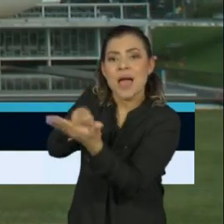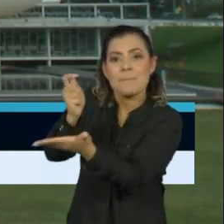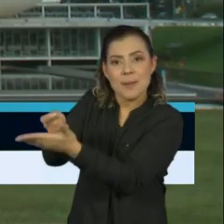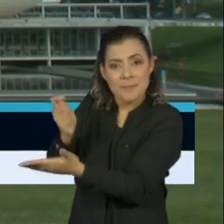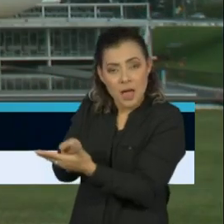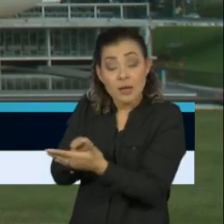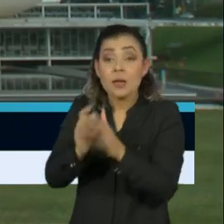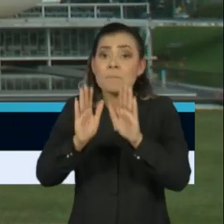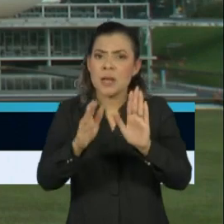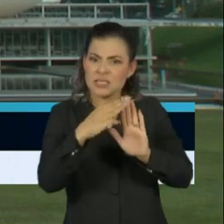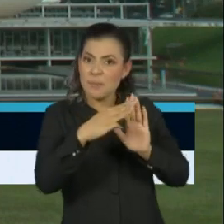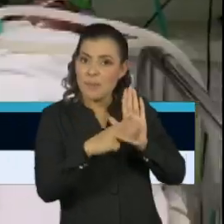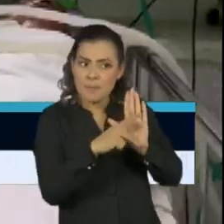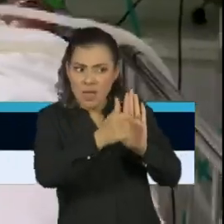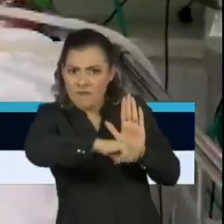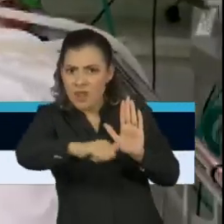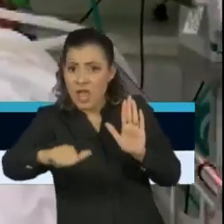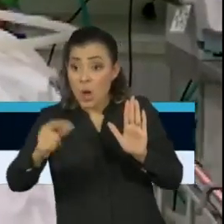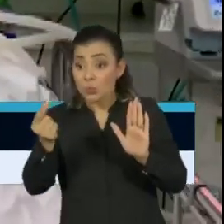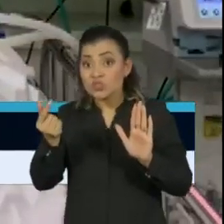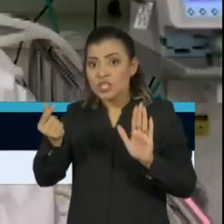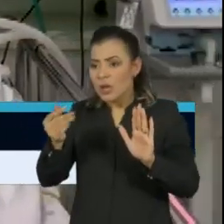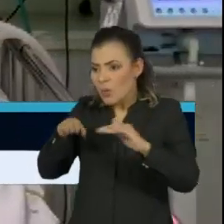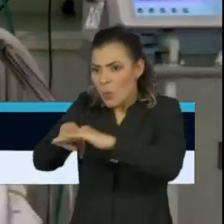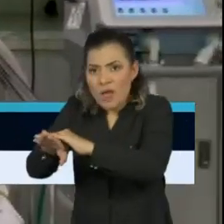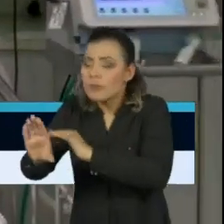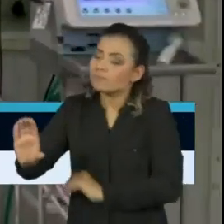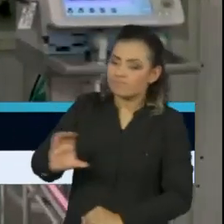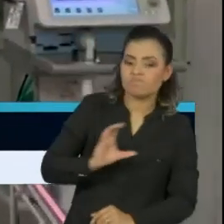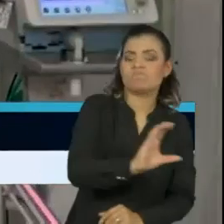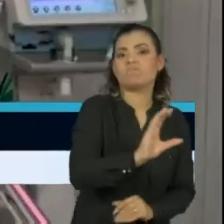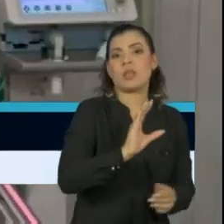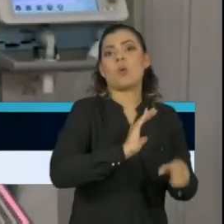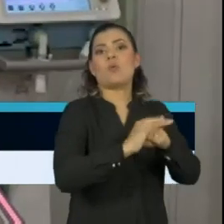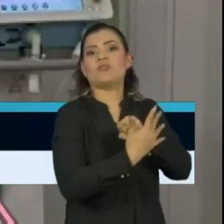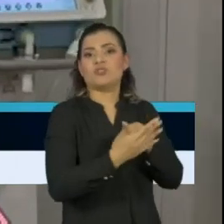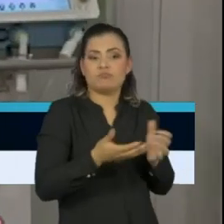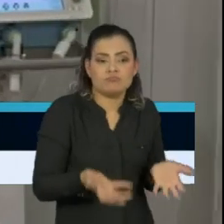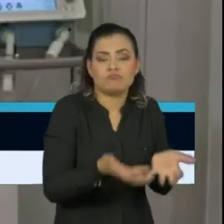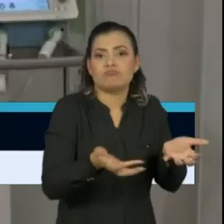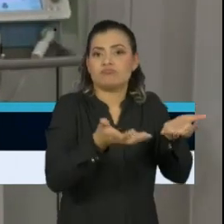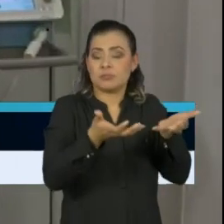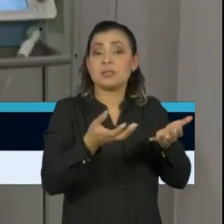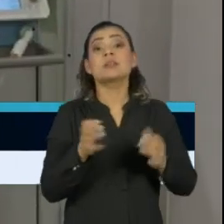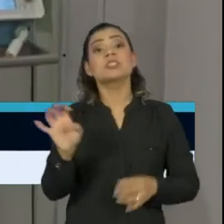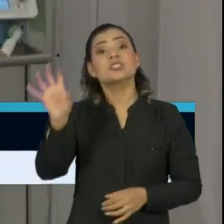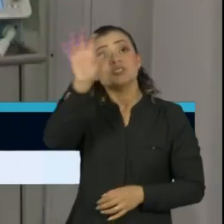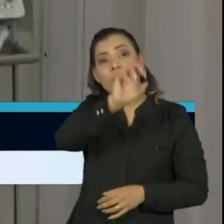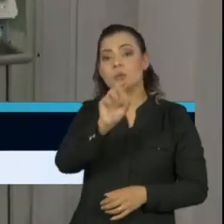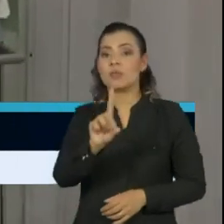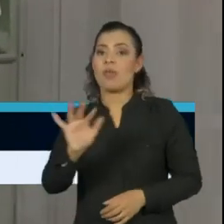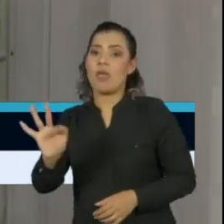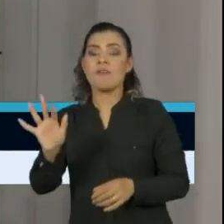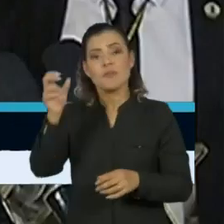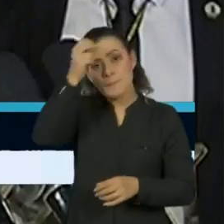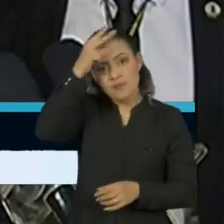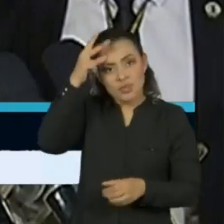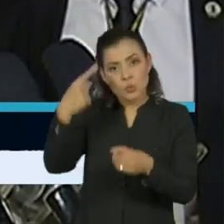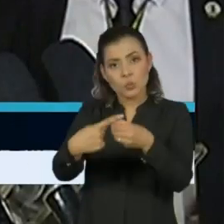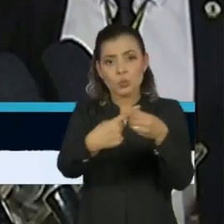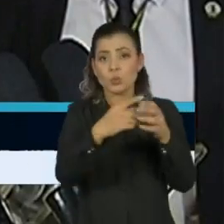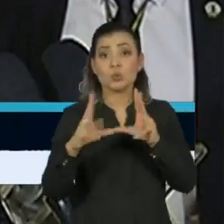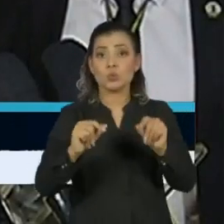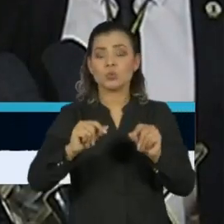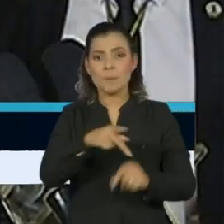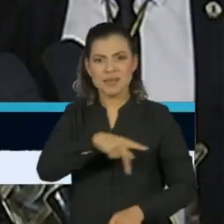os parlamentares mudaram a destinação para o combate à Covid-19. O repasse para estados, Distrito Federal e municípios foi